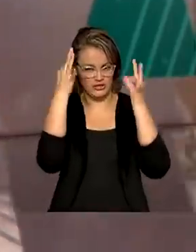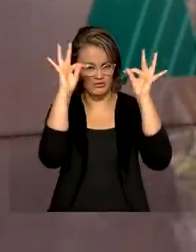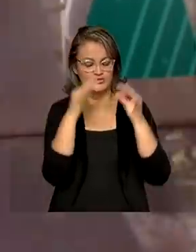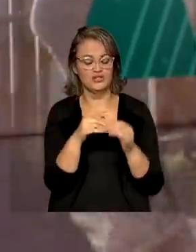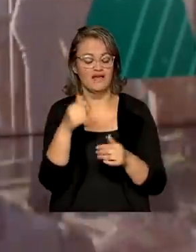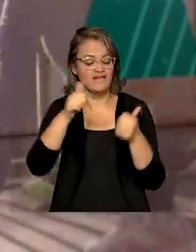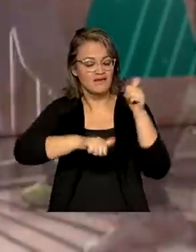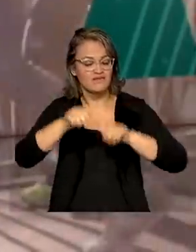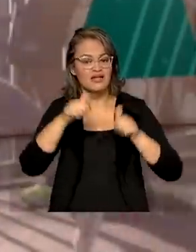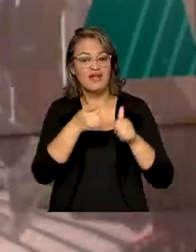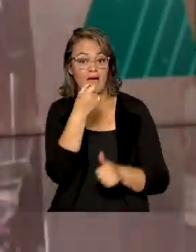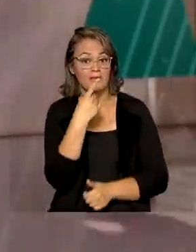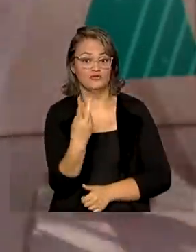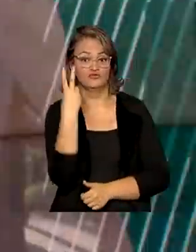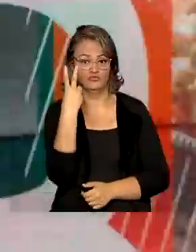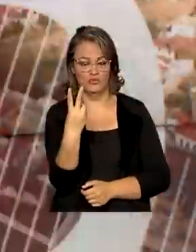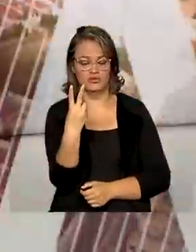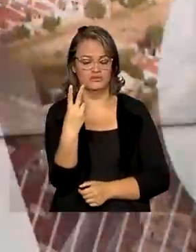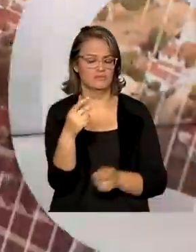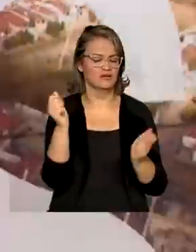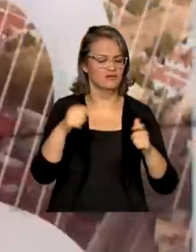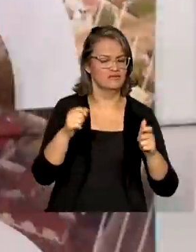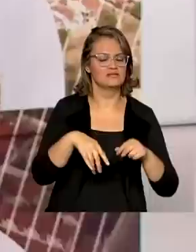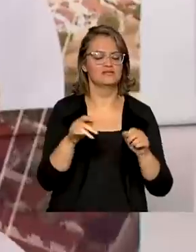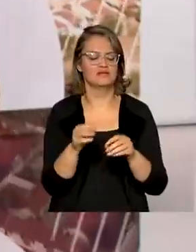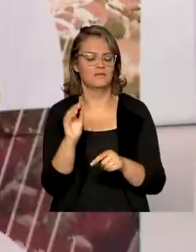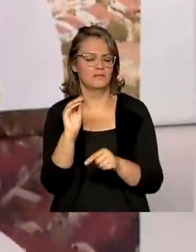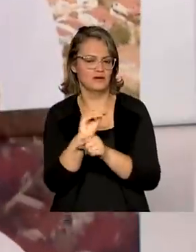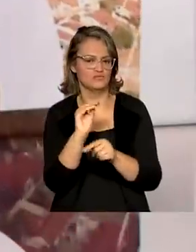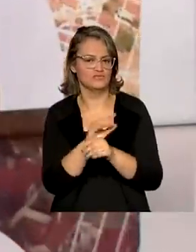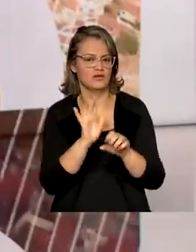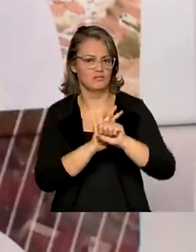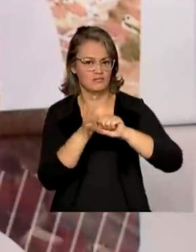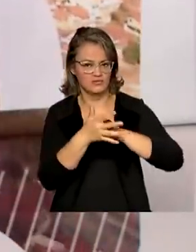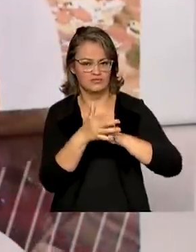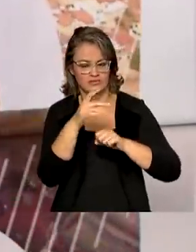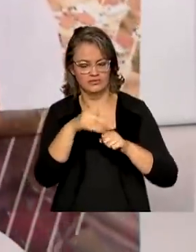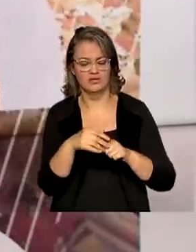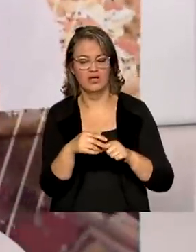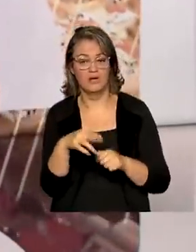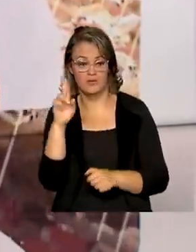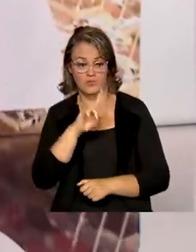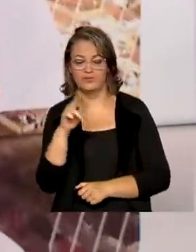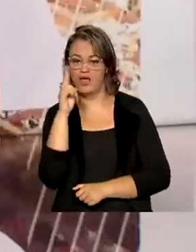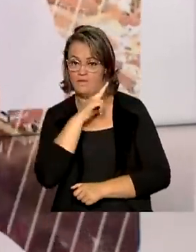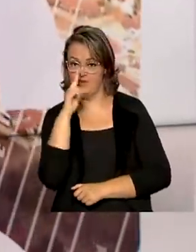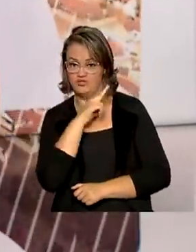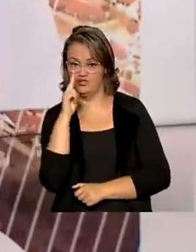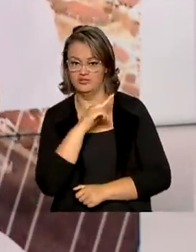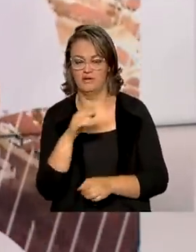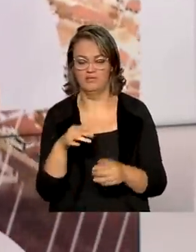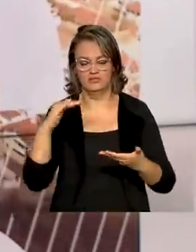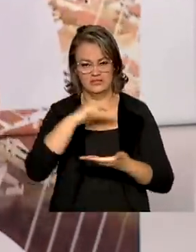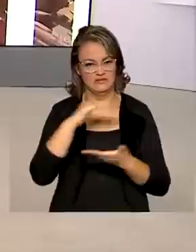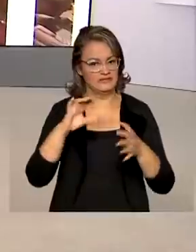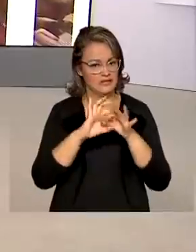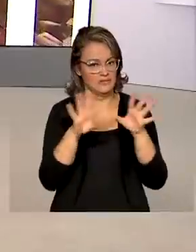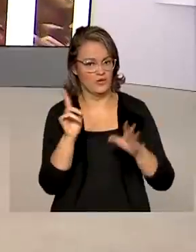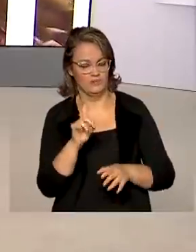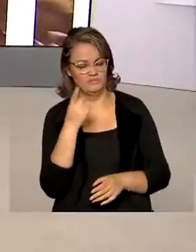dois medicamentos para o tratamento de pacientes com covid-19 autorizados em caráter emergencial pela Anvisa.